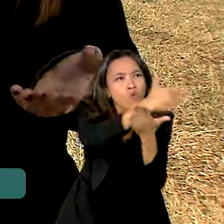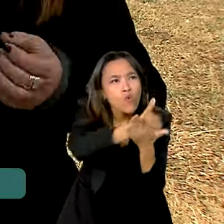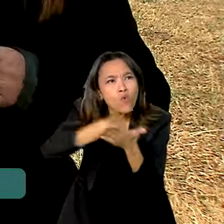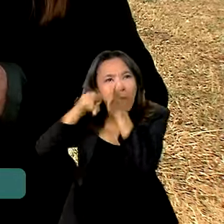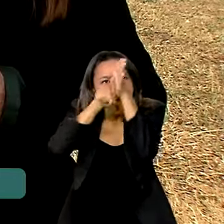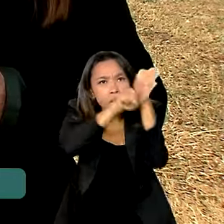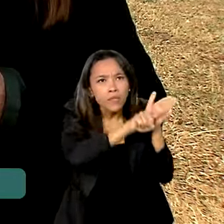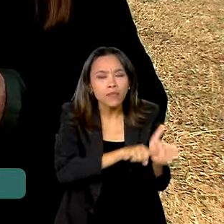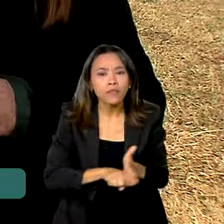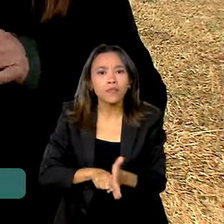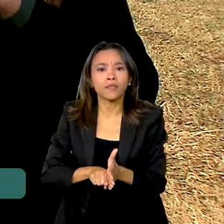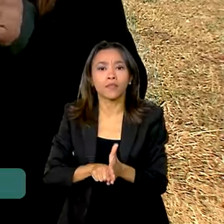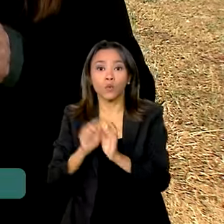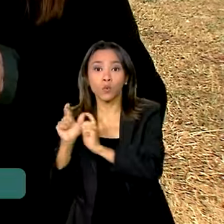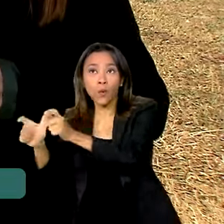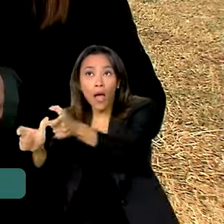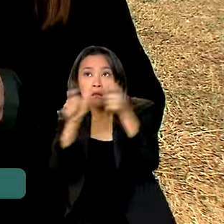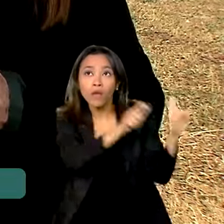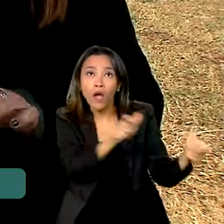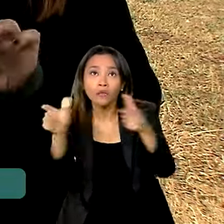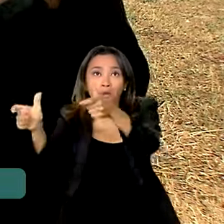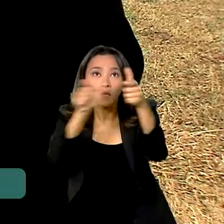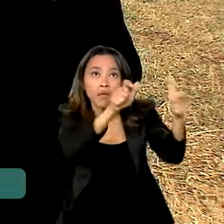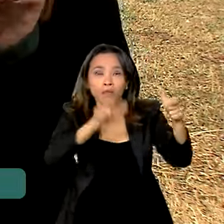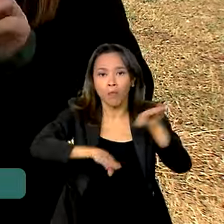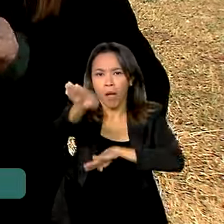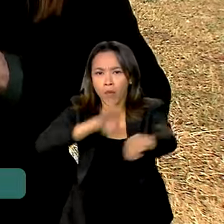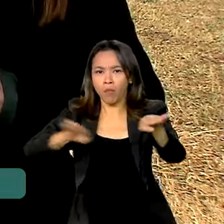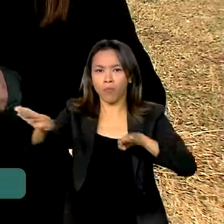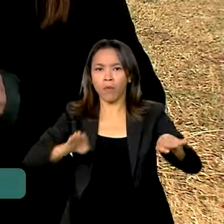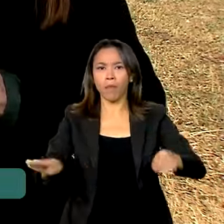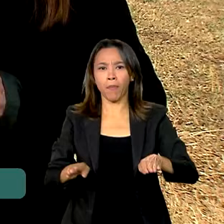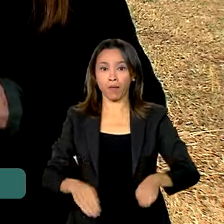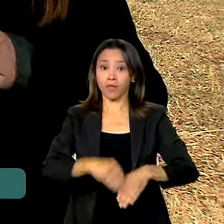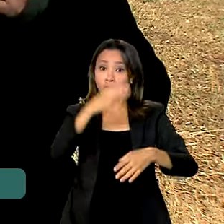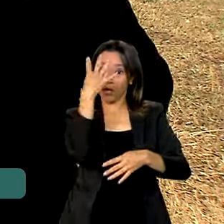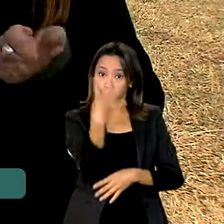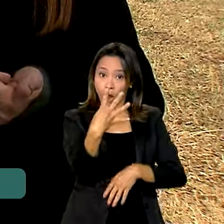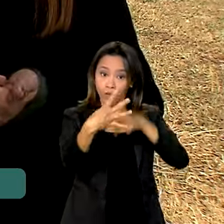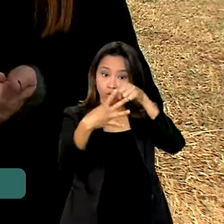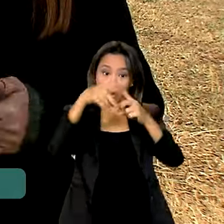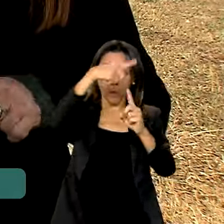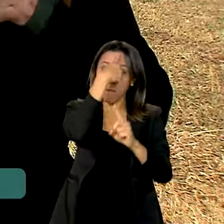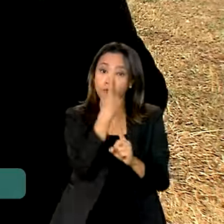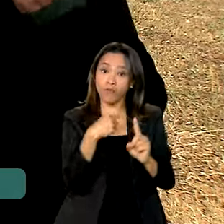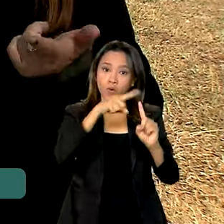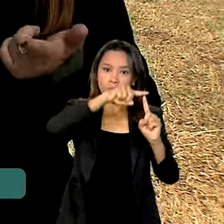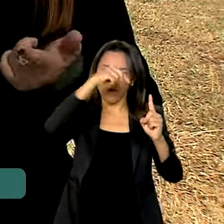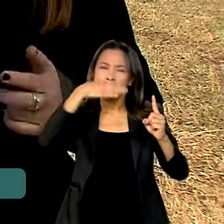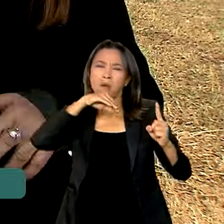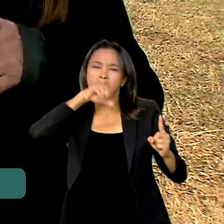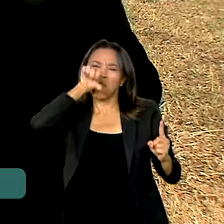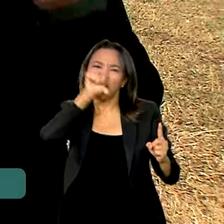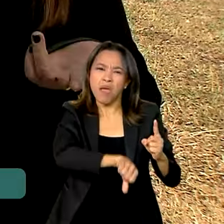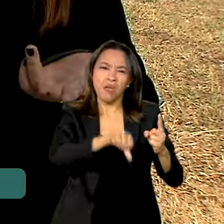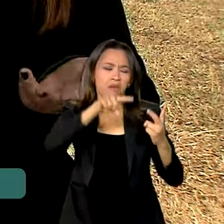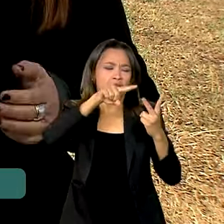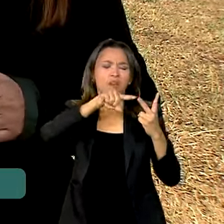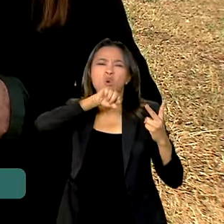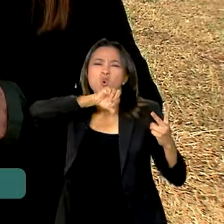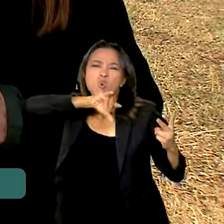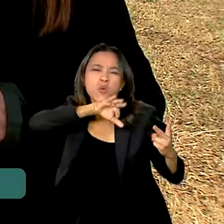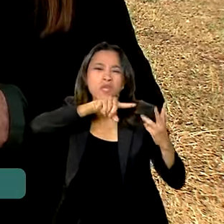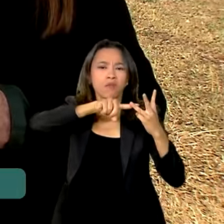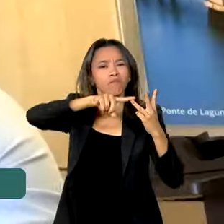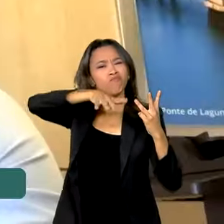Os trechos de rodovias são classificados em quatro categorias. Péssimo, ruim, regular